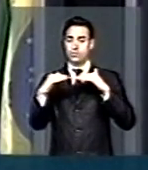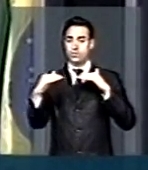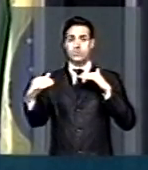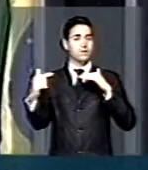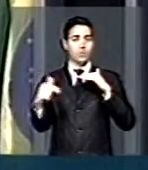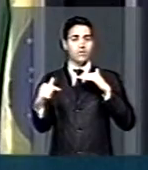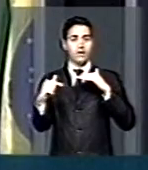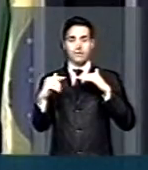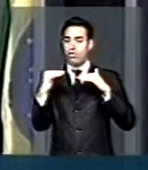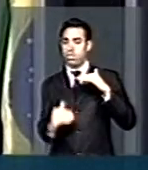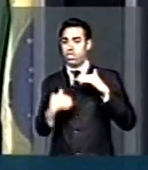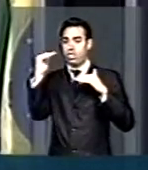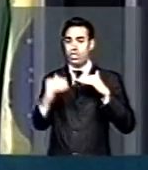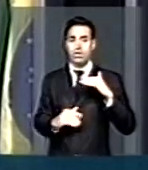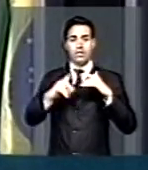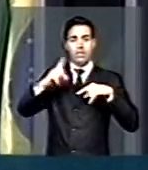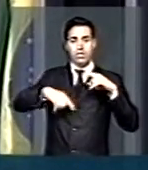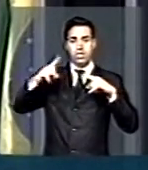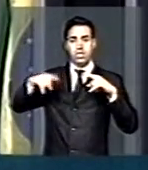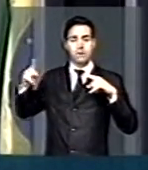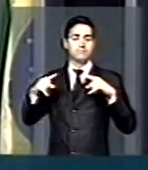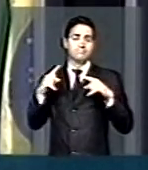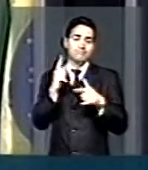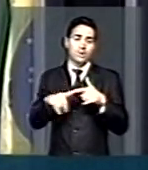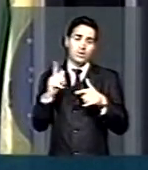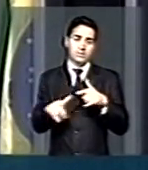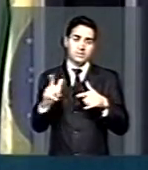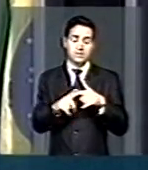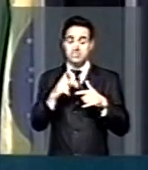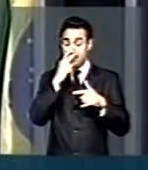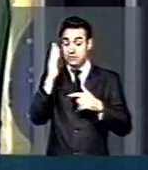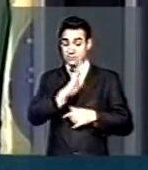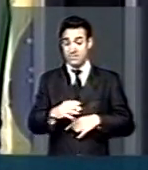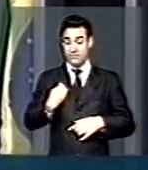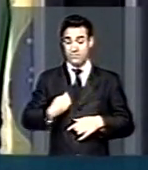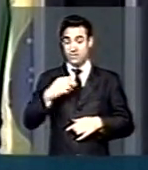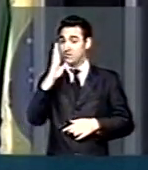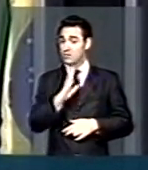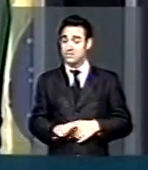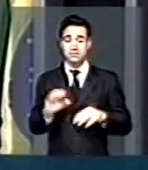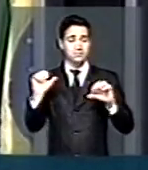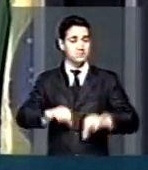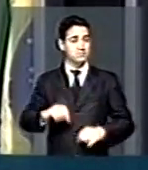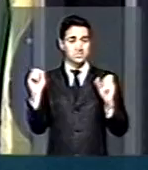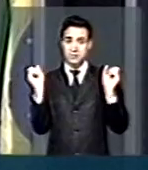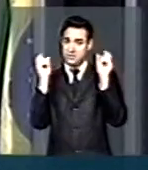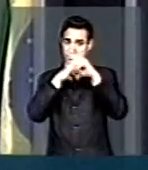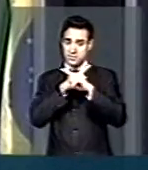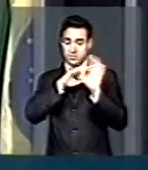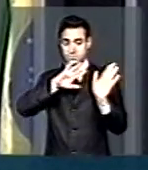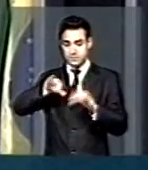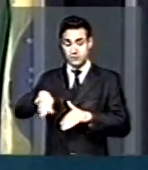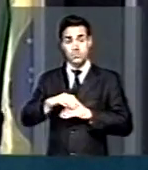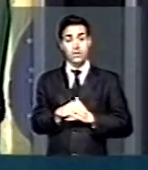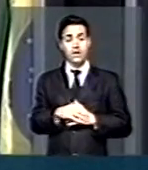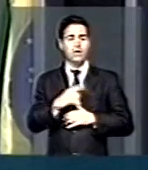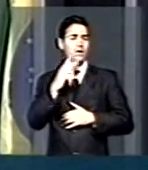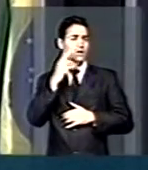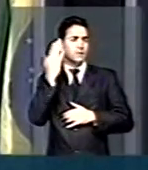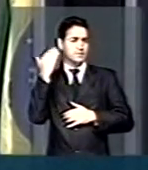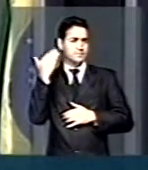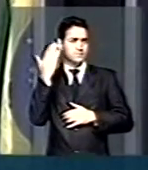tensão existente hoje na realidade brasileira. Há poucos dias, nós